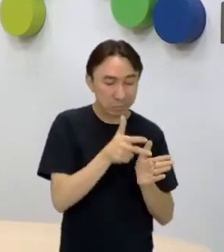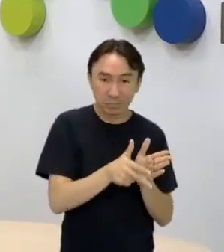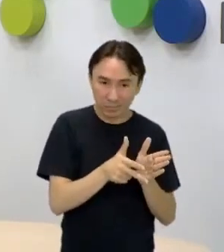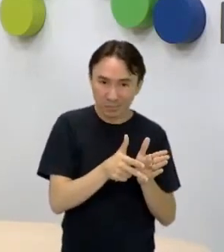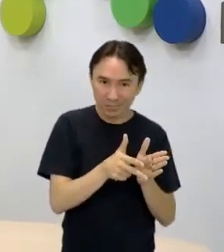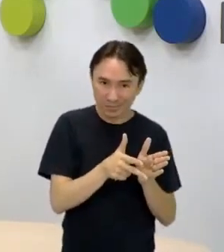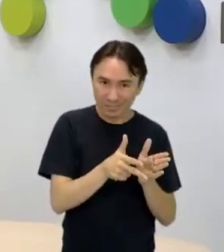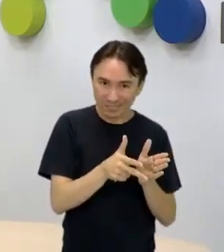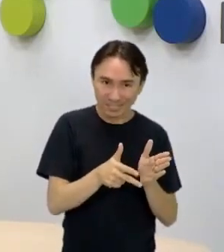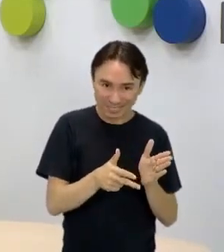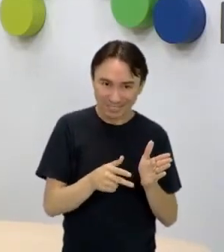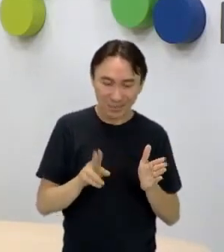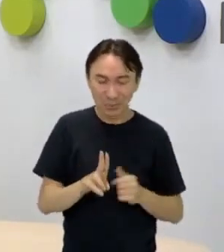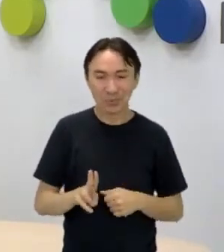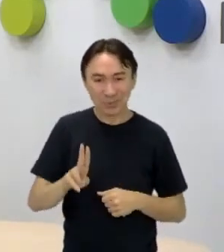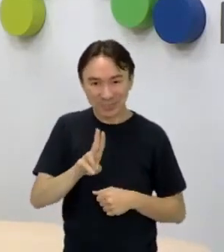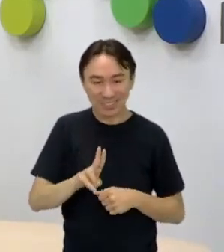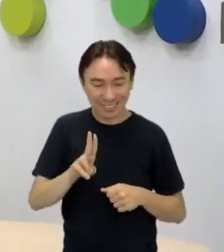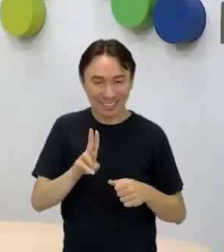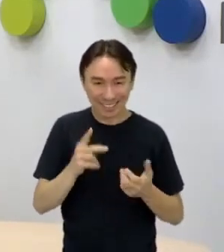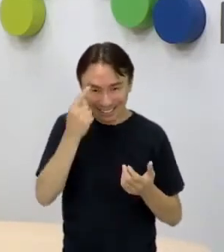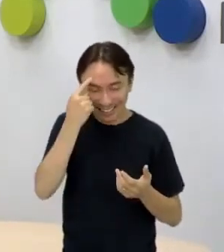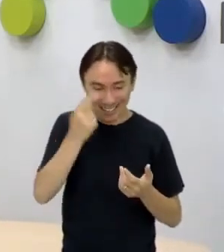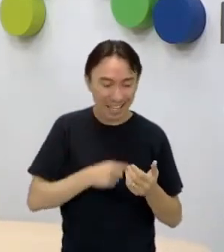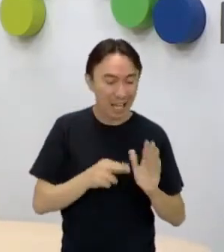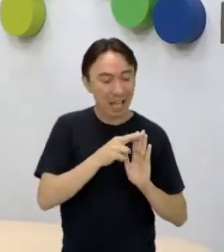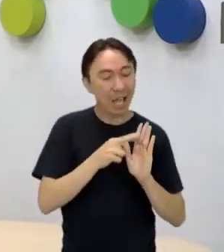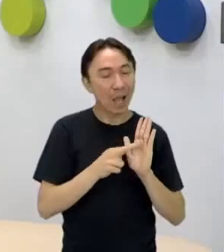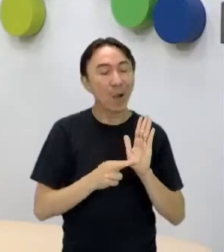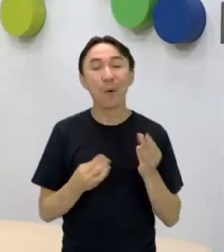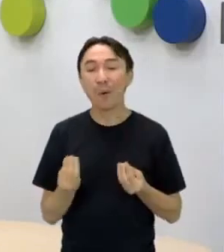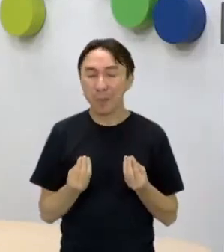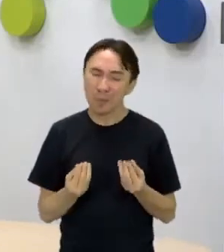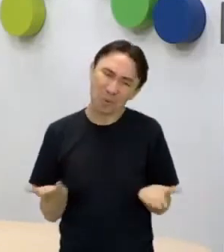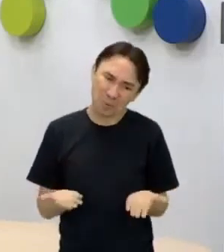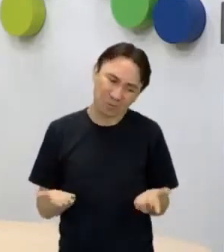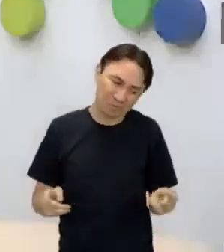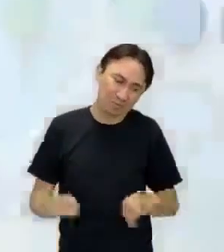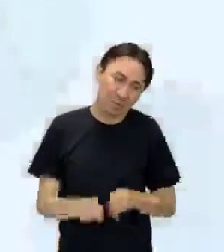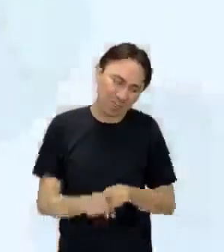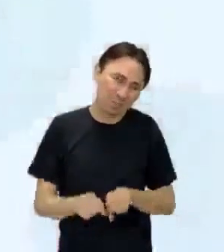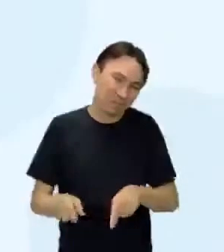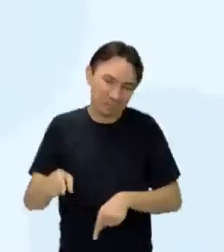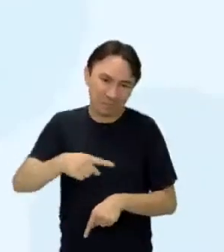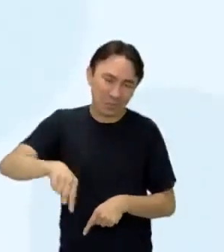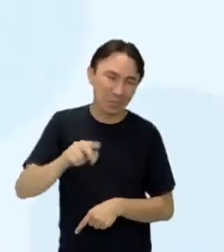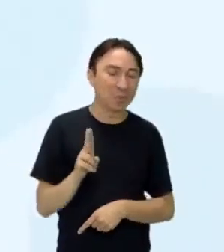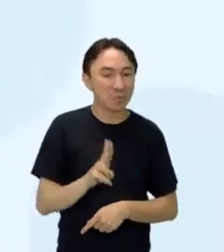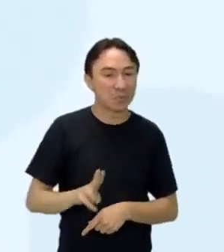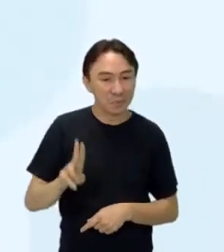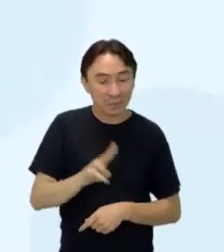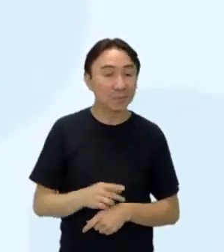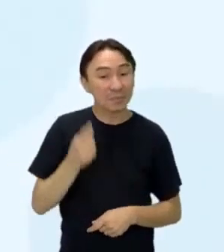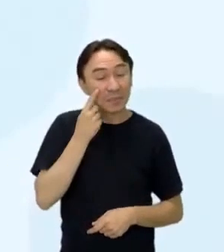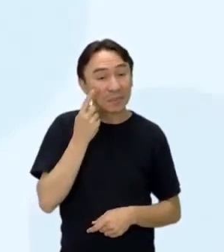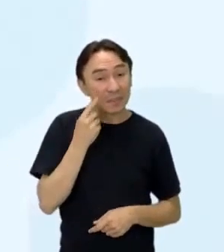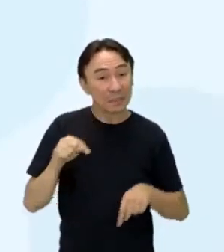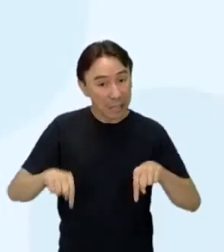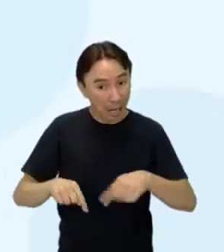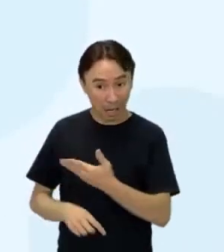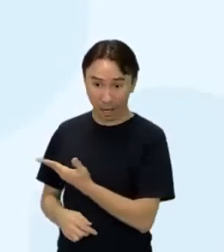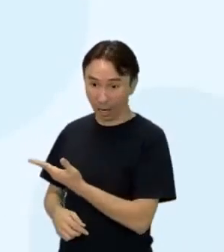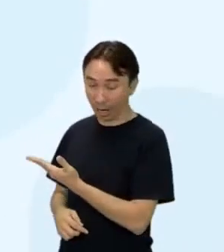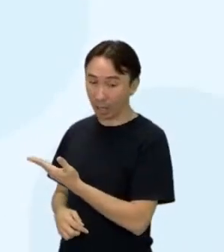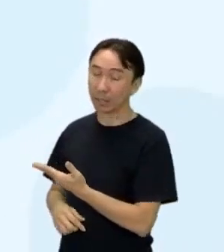coisas que a gente também usa no nosso tempo atual. Vamos chamar a vinheta, né? Então quem está acompanhando a aula aqui pelo aplicativo vai